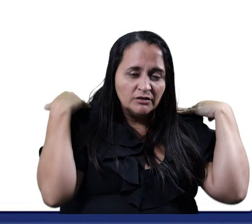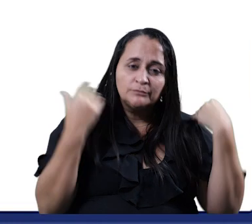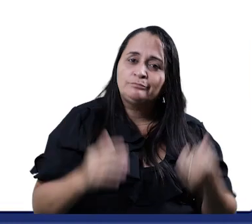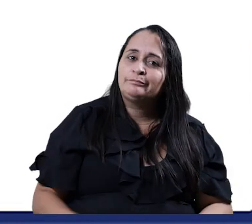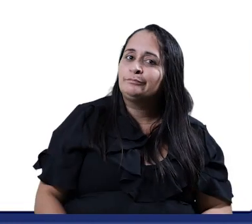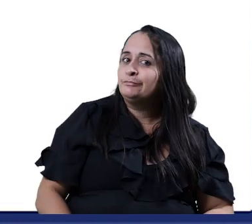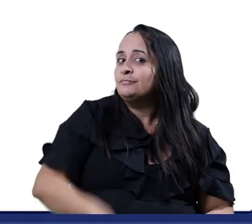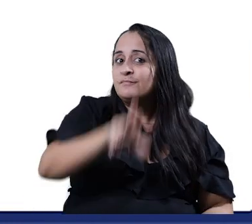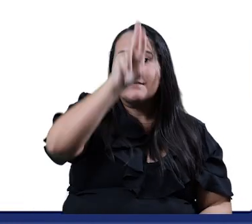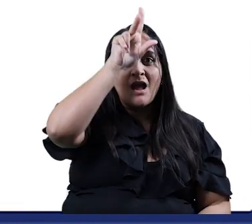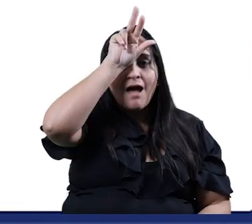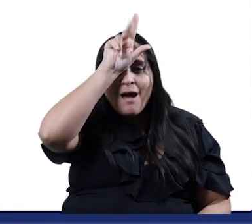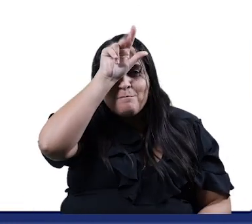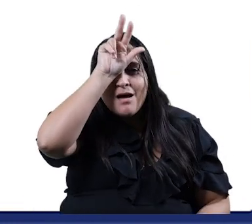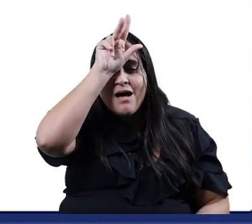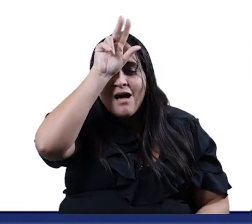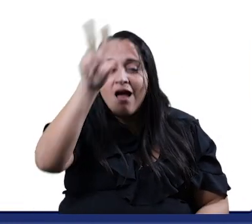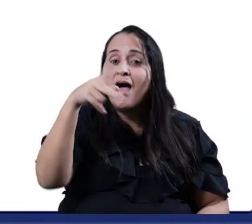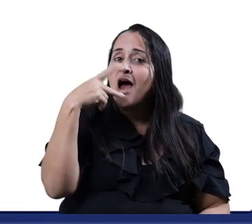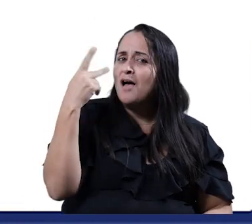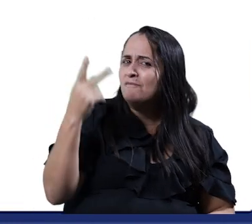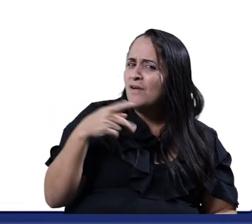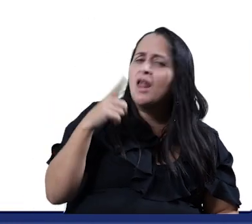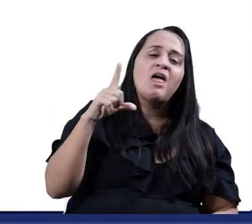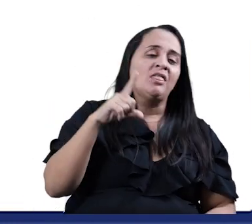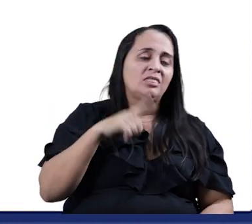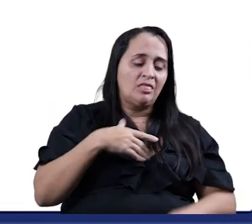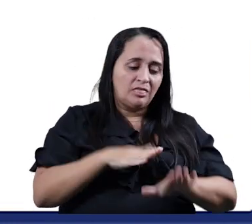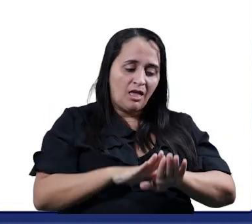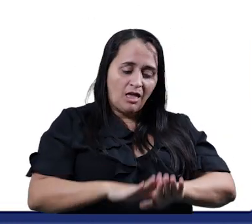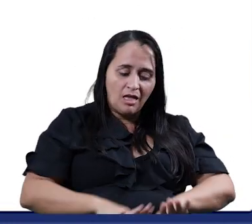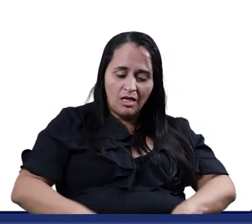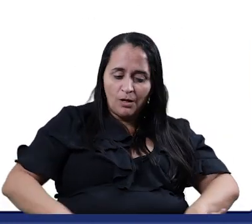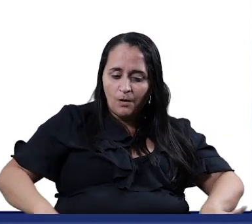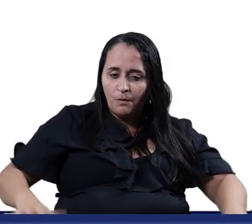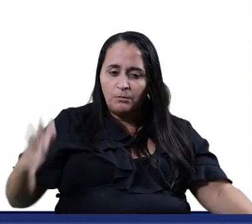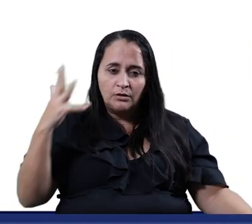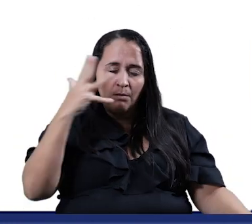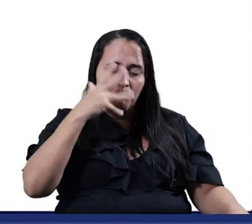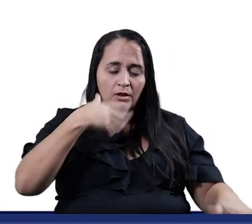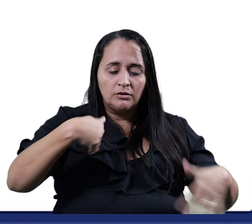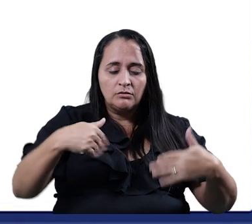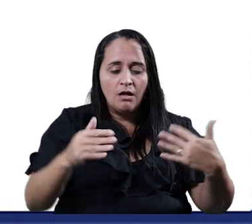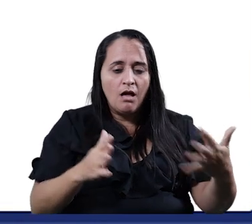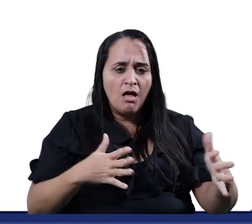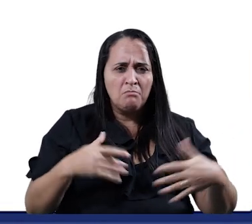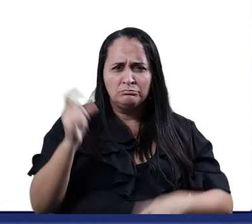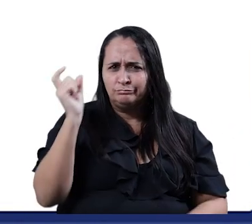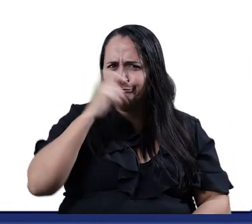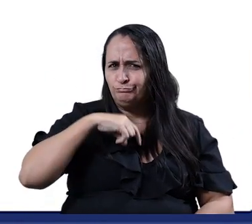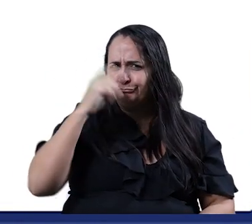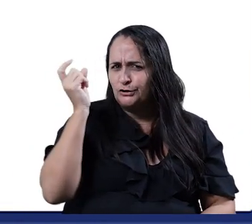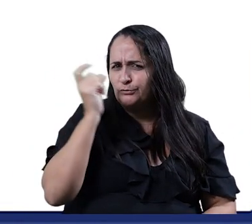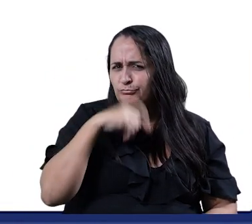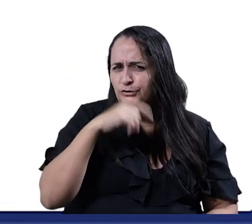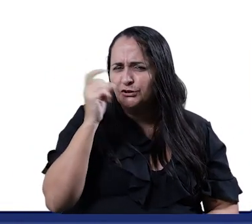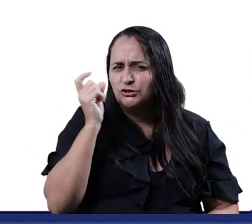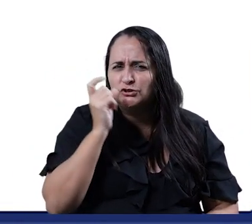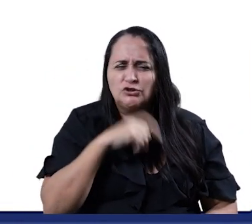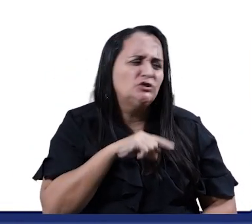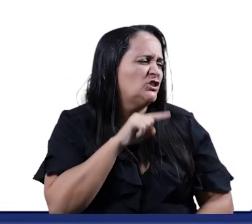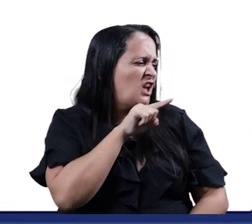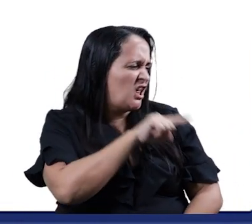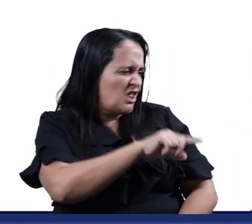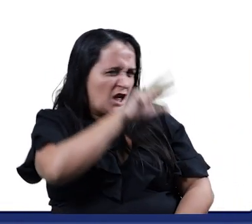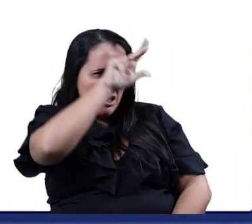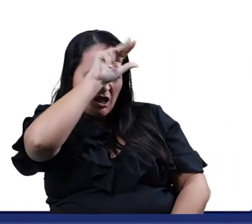A barata diz que tem um tapete de cetim É mentira da barata,